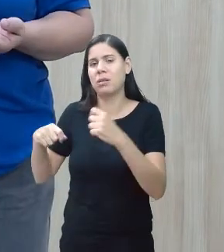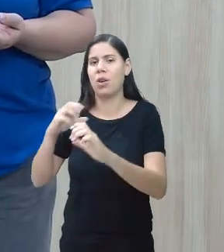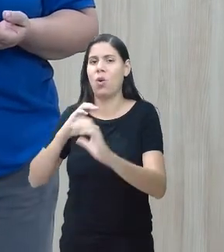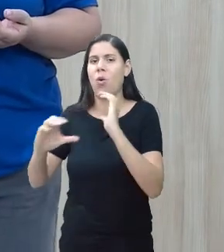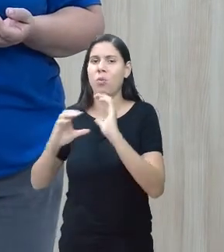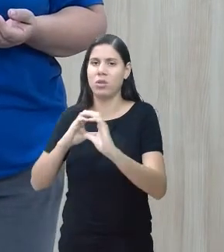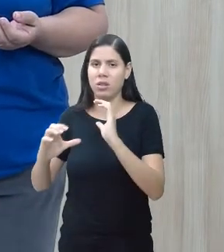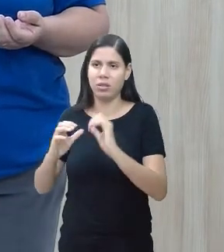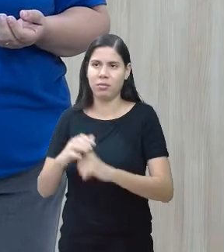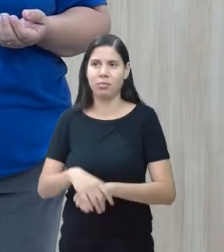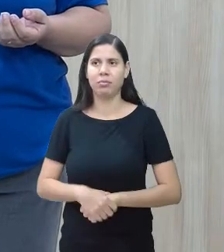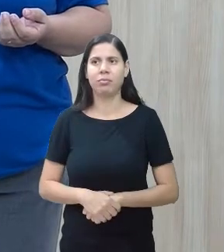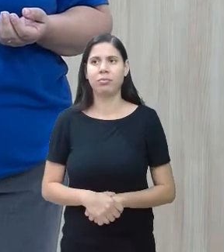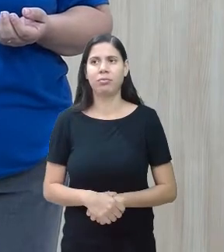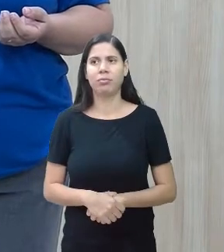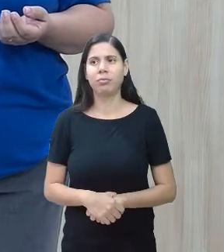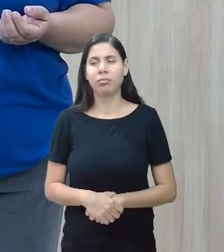tempo todo.